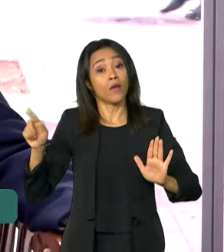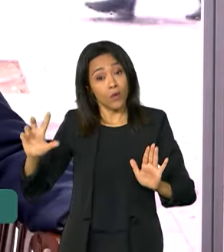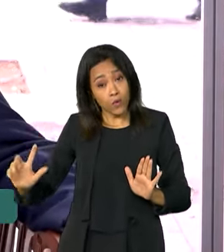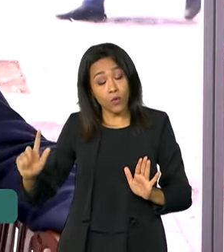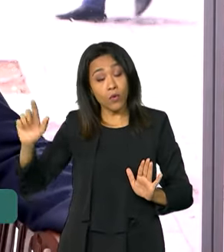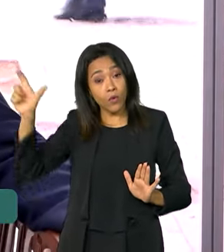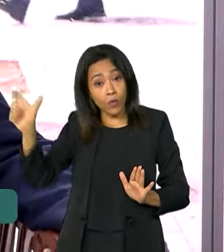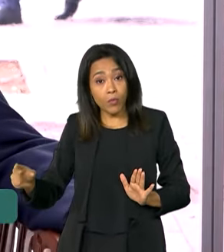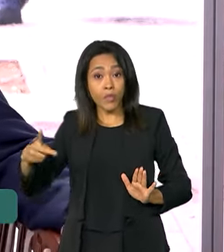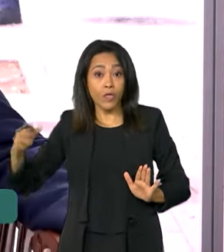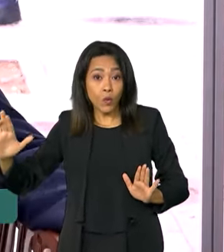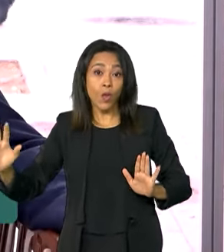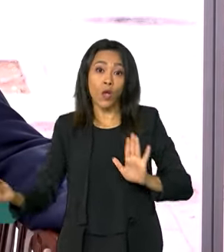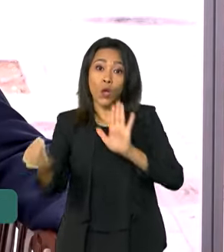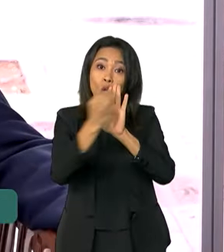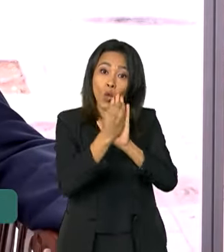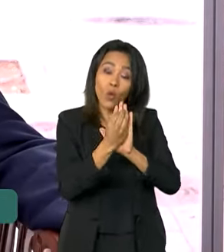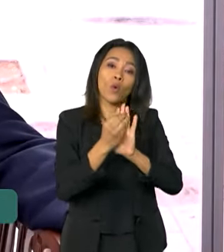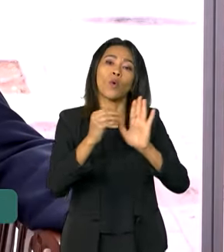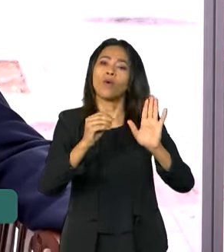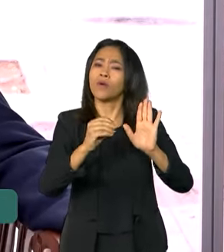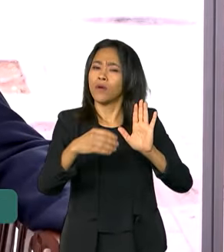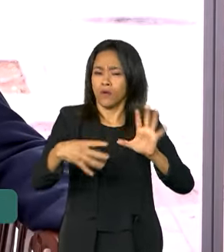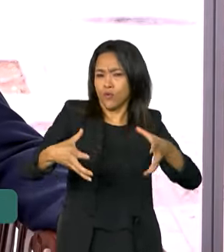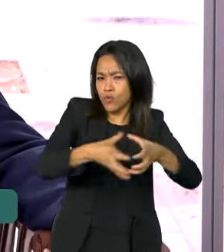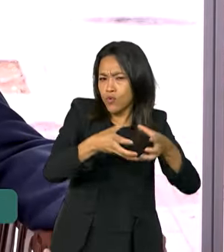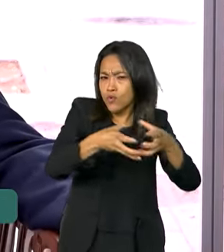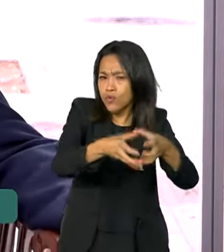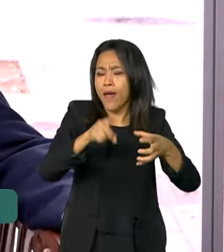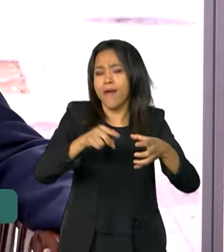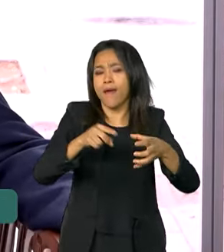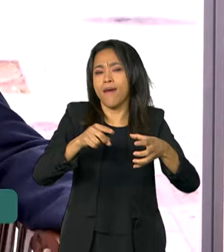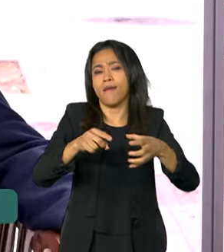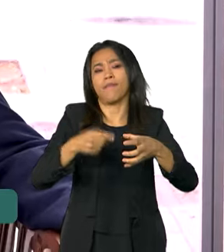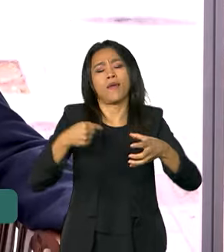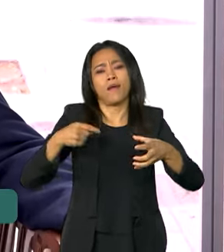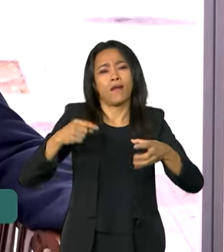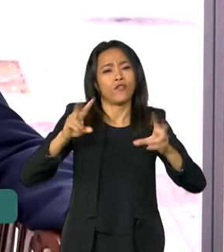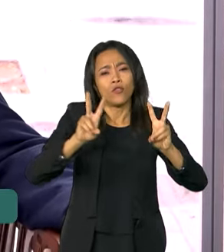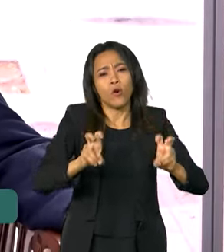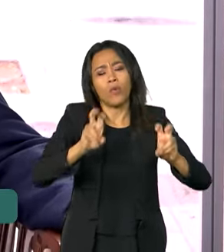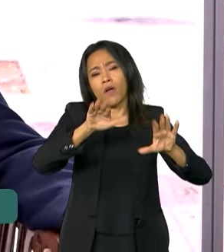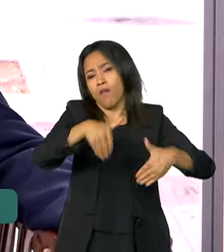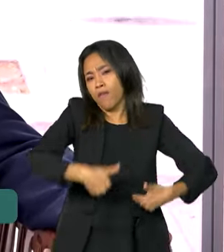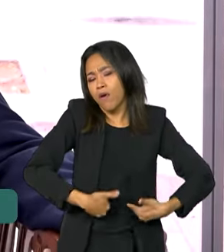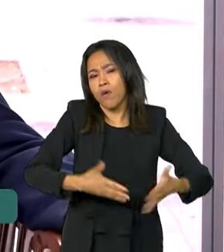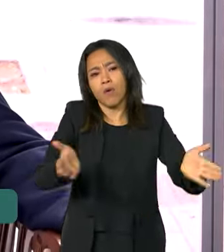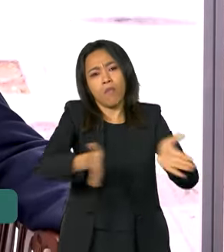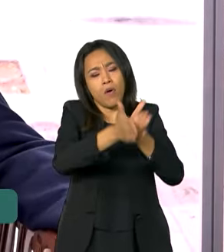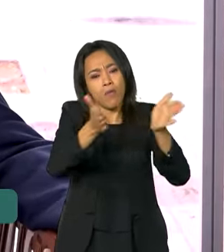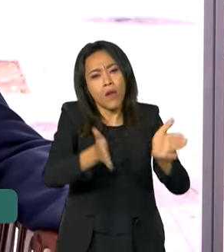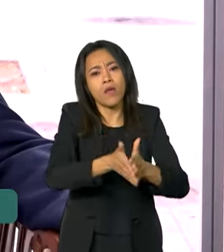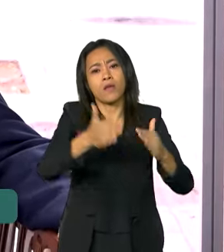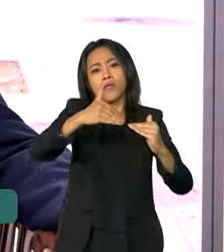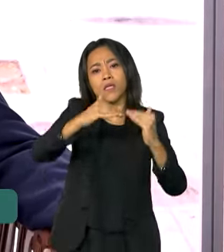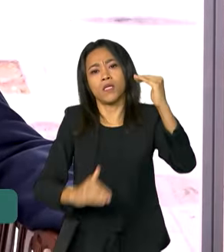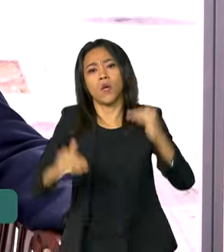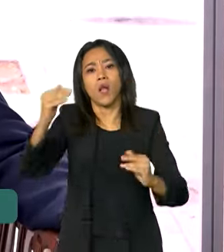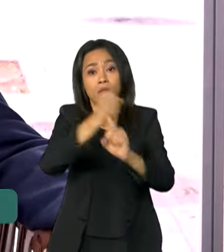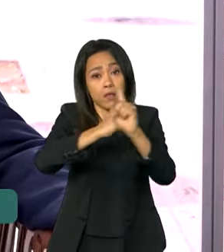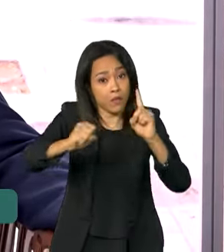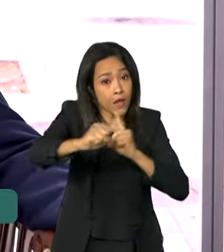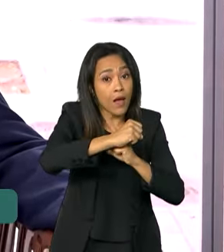fundamentais, que é o que? O enfrentamento da pobreza, da fome e das desigualdades. O